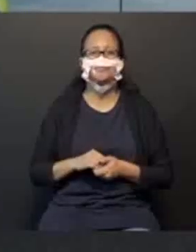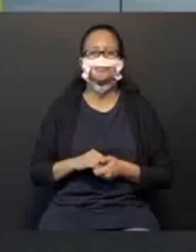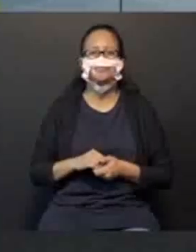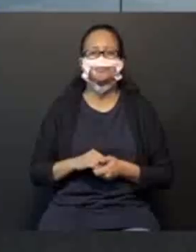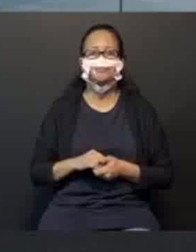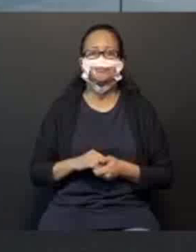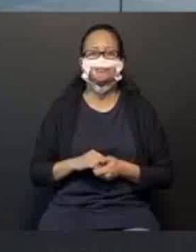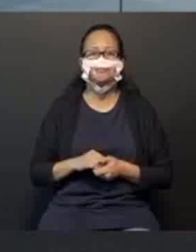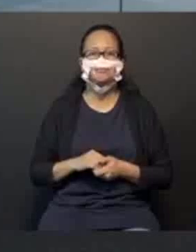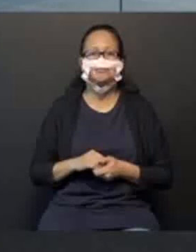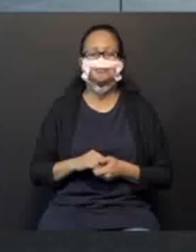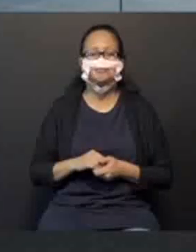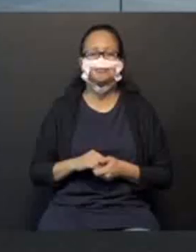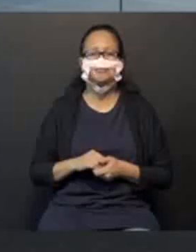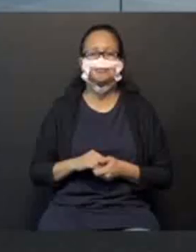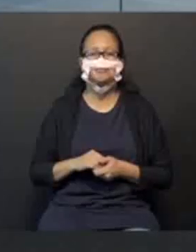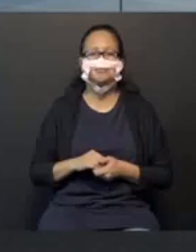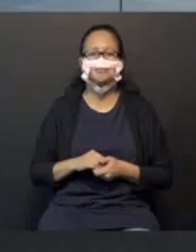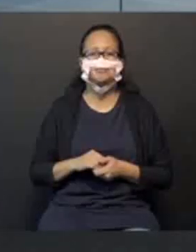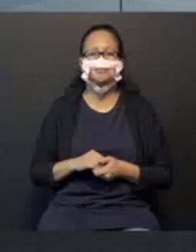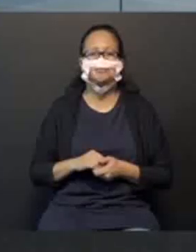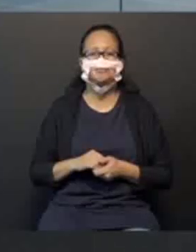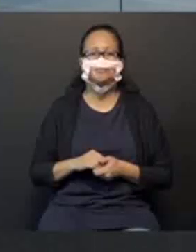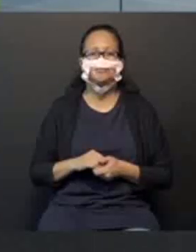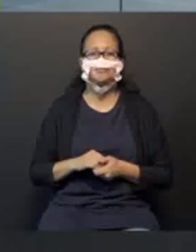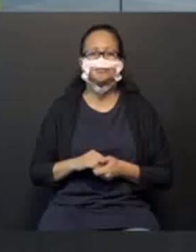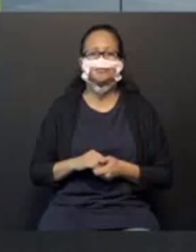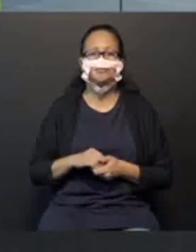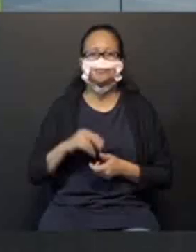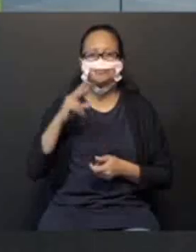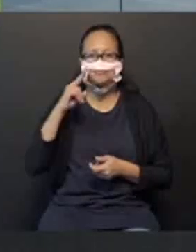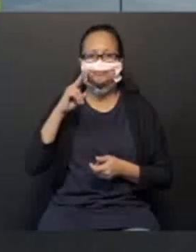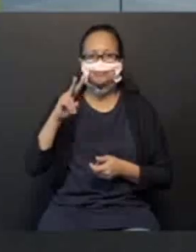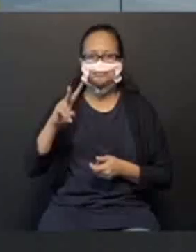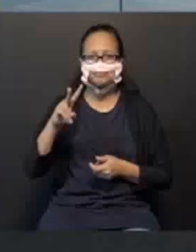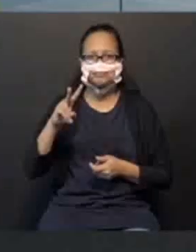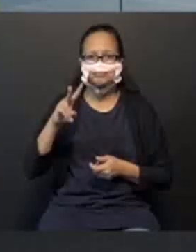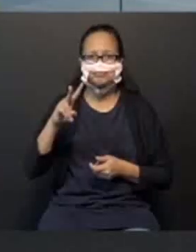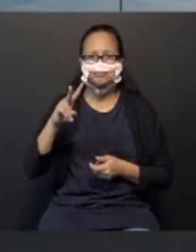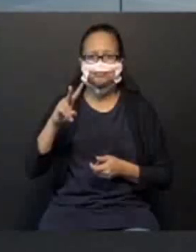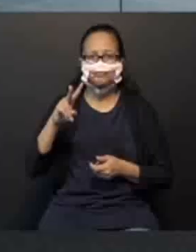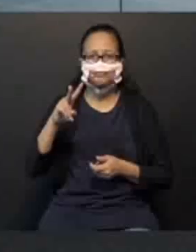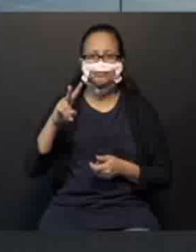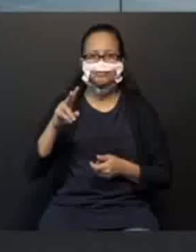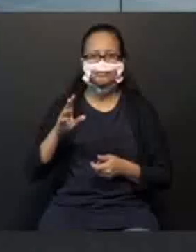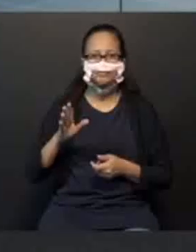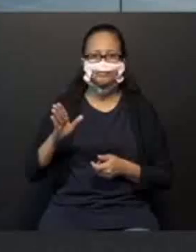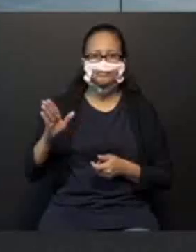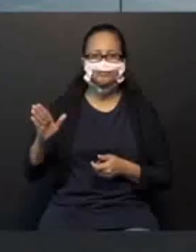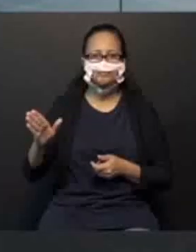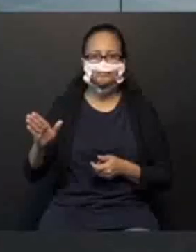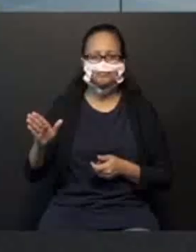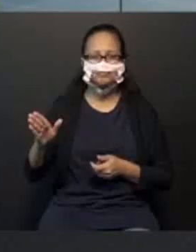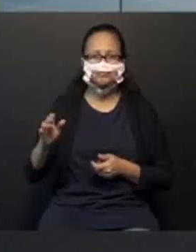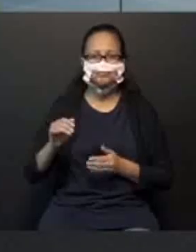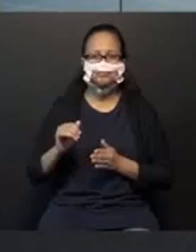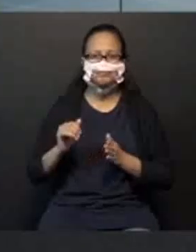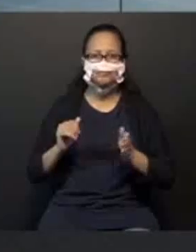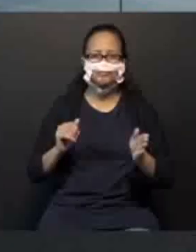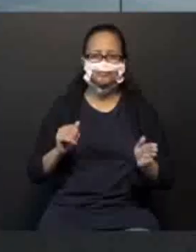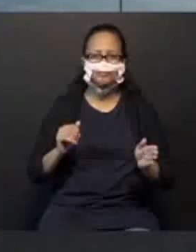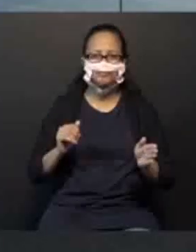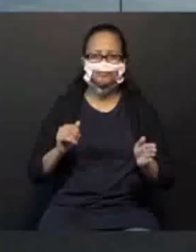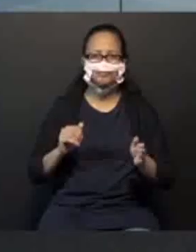fazer frente a frente. Olha lá. Direita e esquerda. Vamos relembrar? Direita e